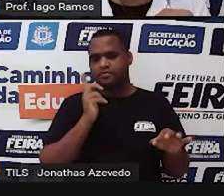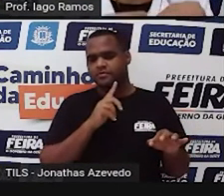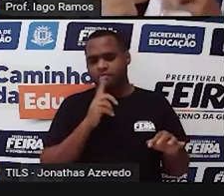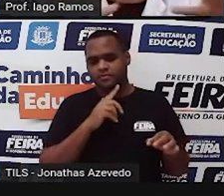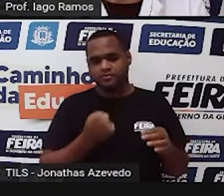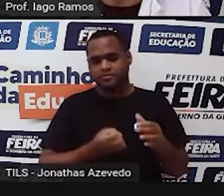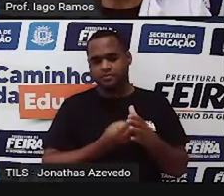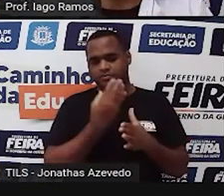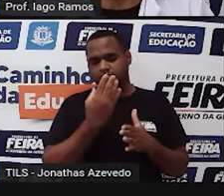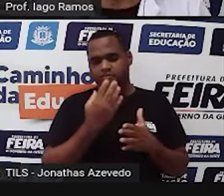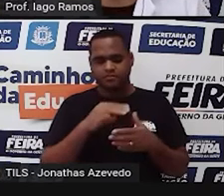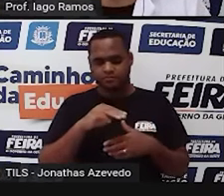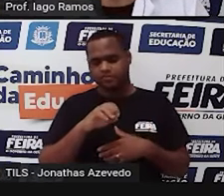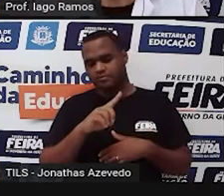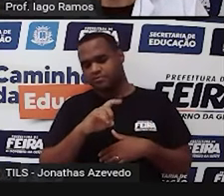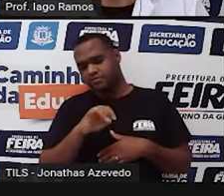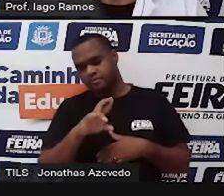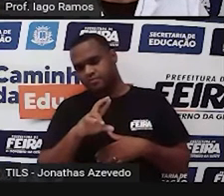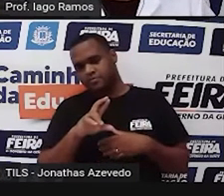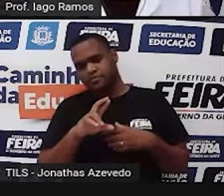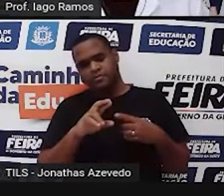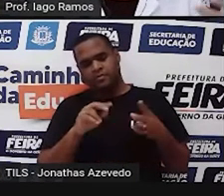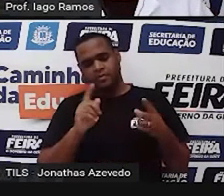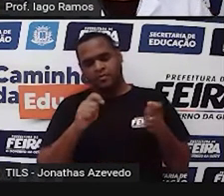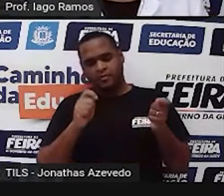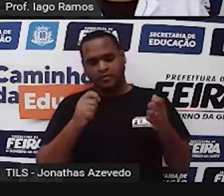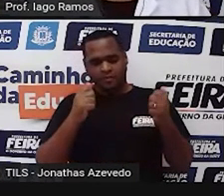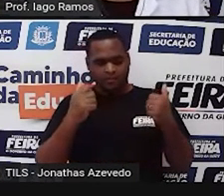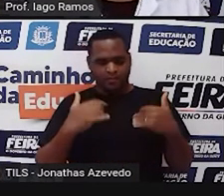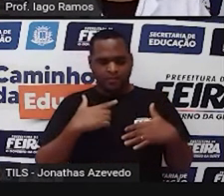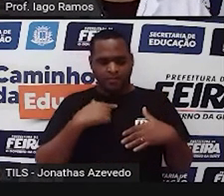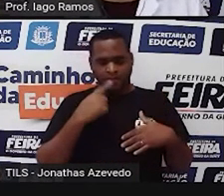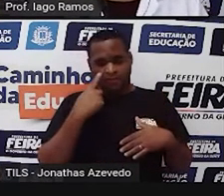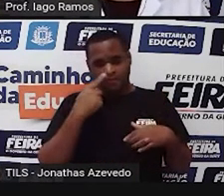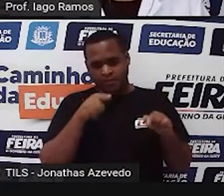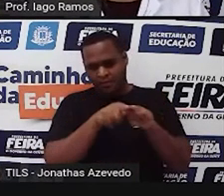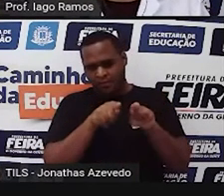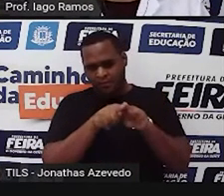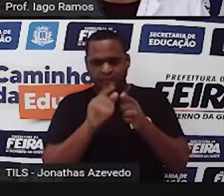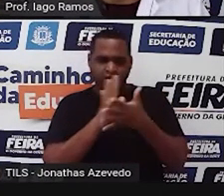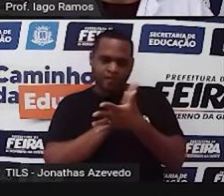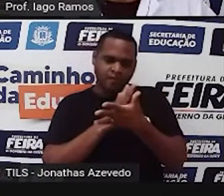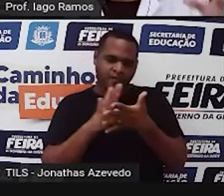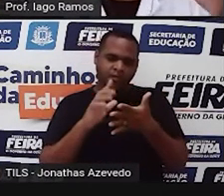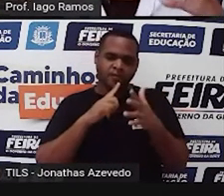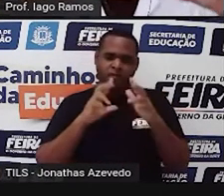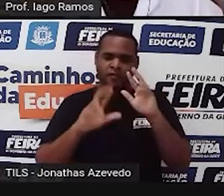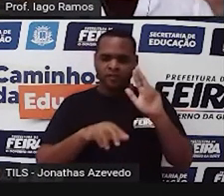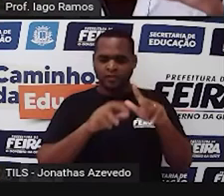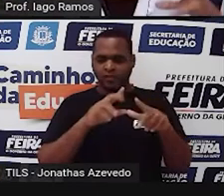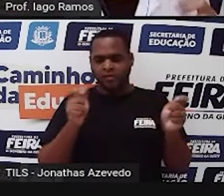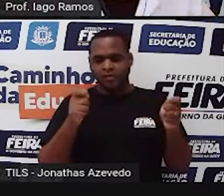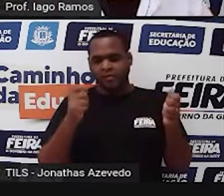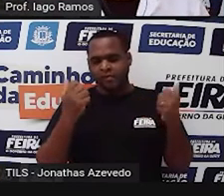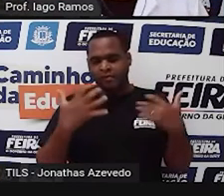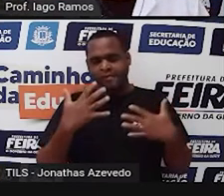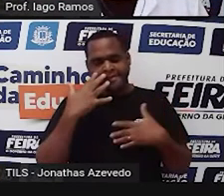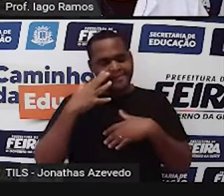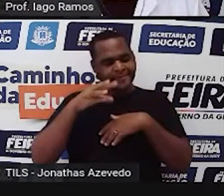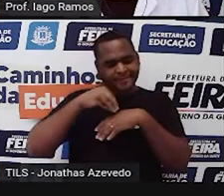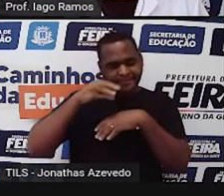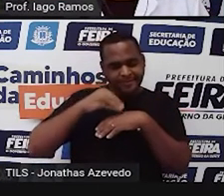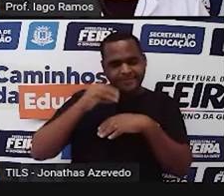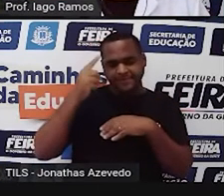essa coisa de medir, né? A gente viu também algumas maneiras de medir, né? Tenta buscar na